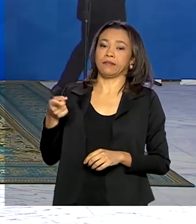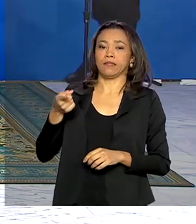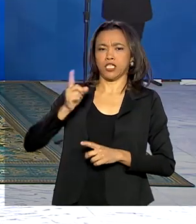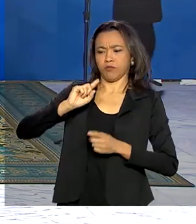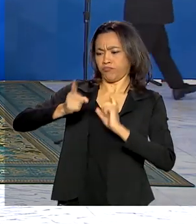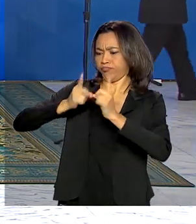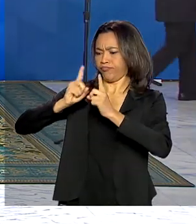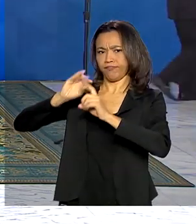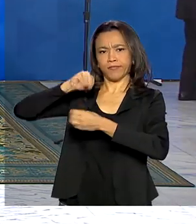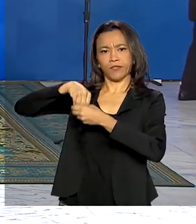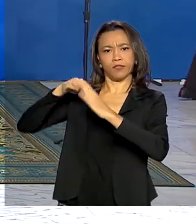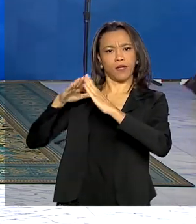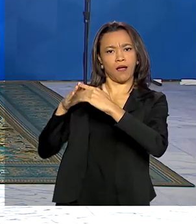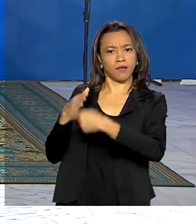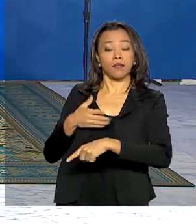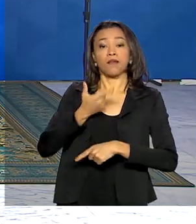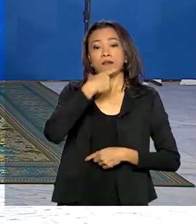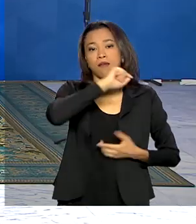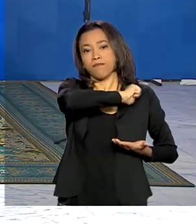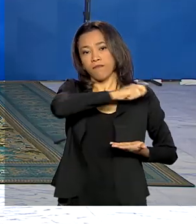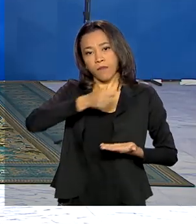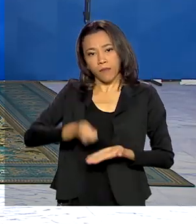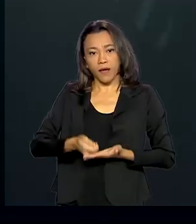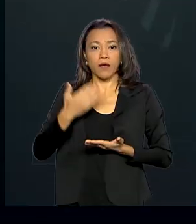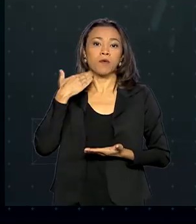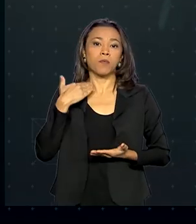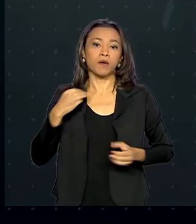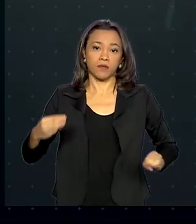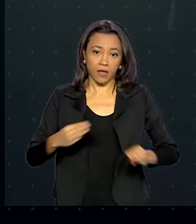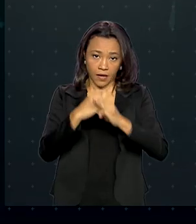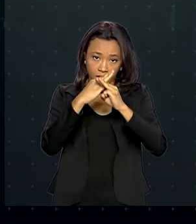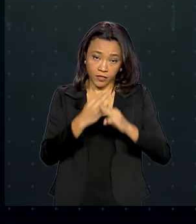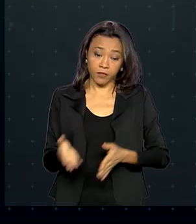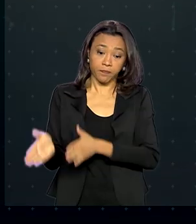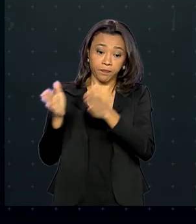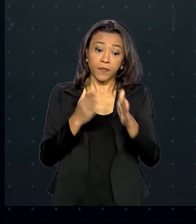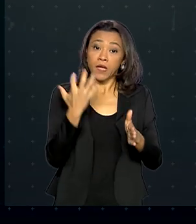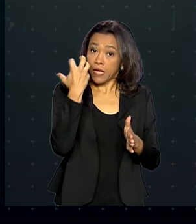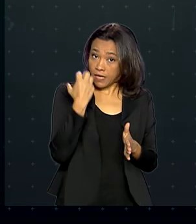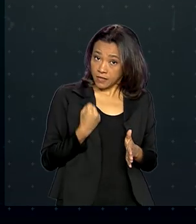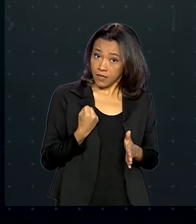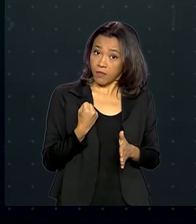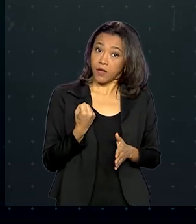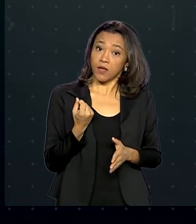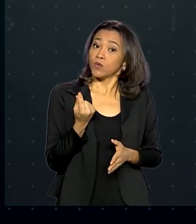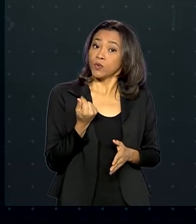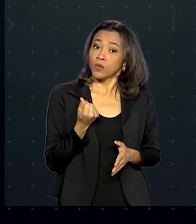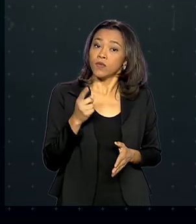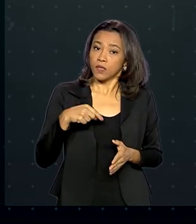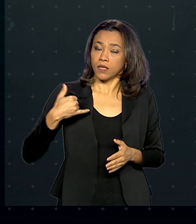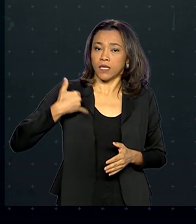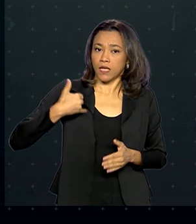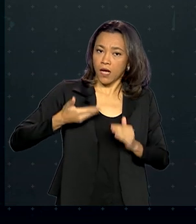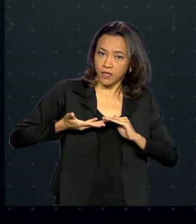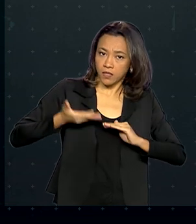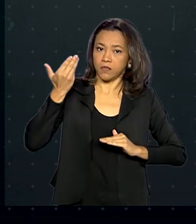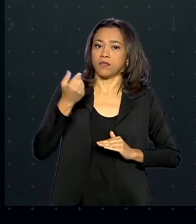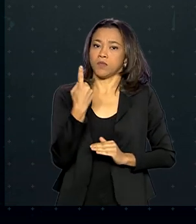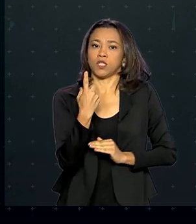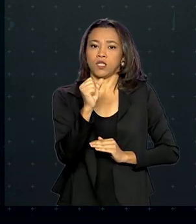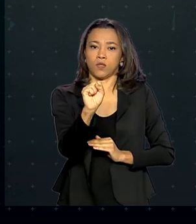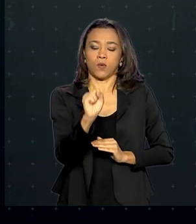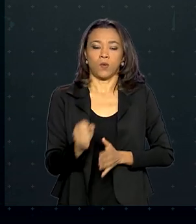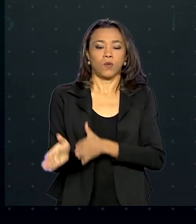pagamento será feito pela Caixa Econômica Federal. Para receber o Vale, é preciso ter mais de 18 anos de idade,